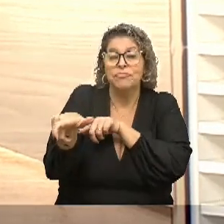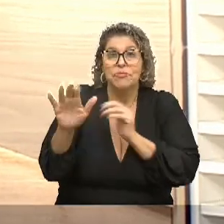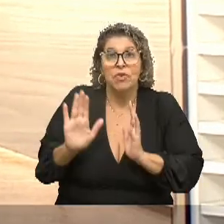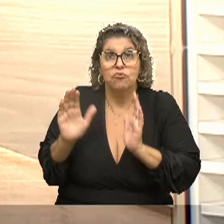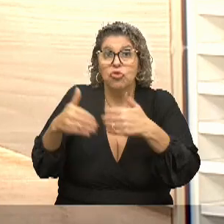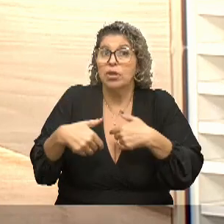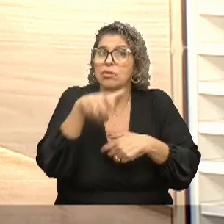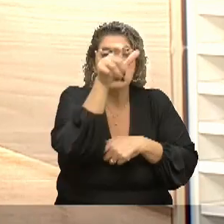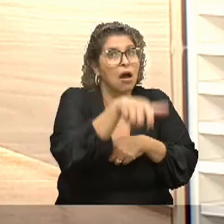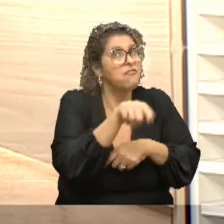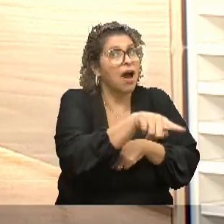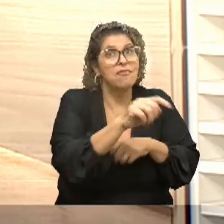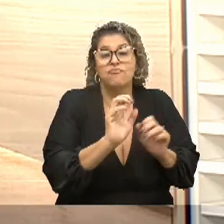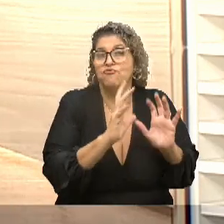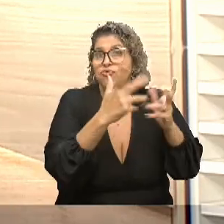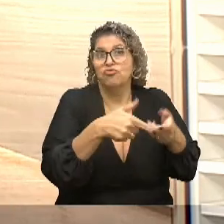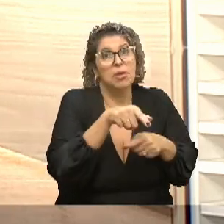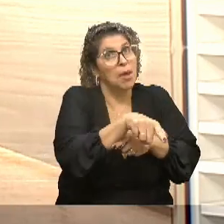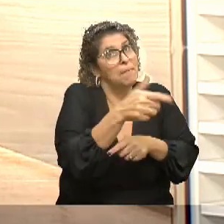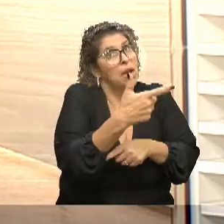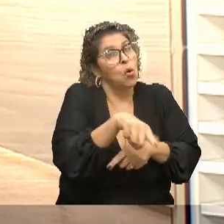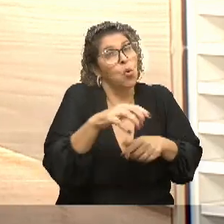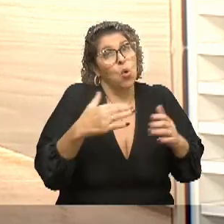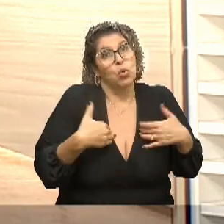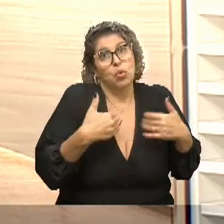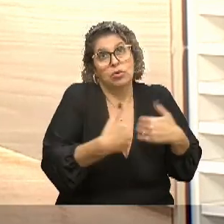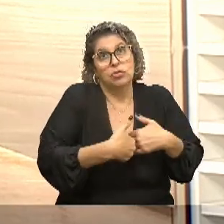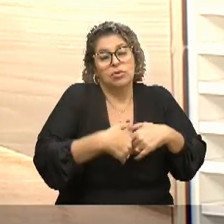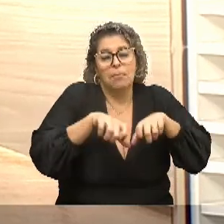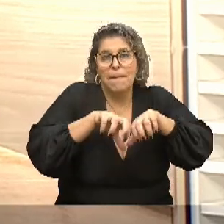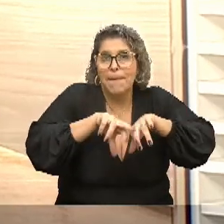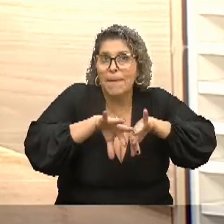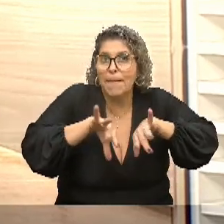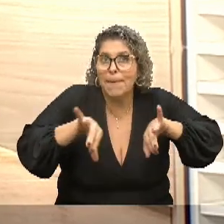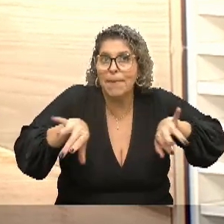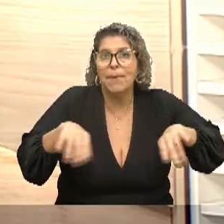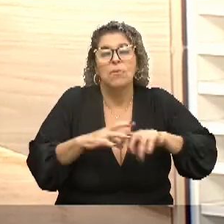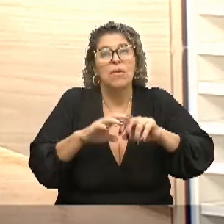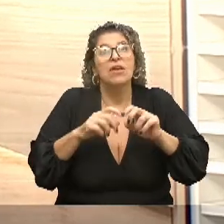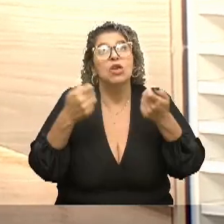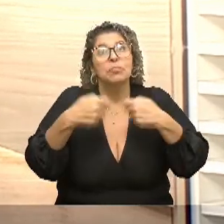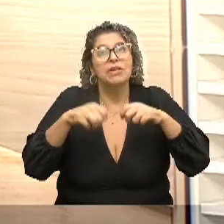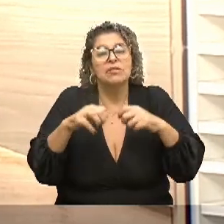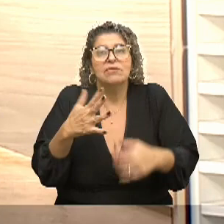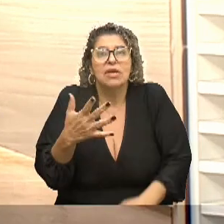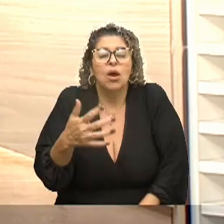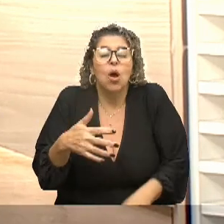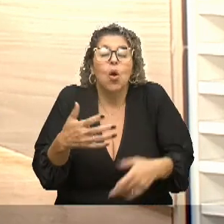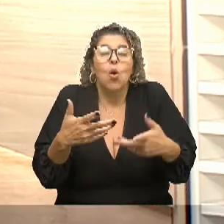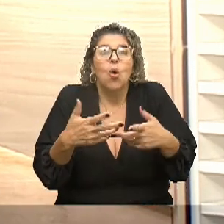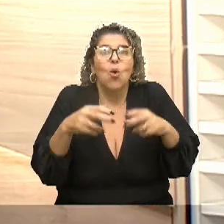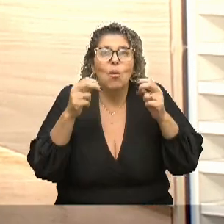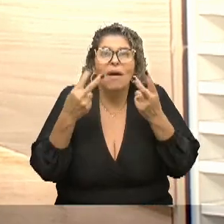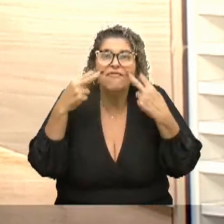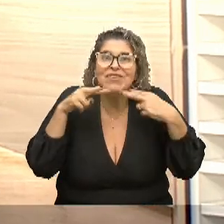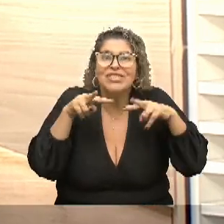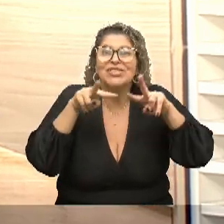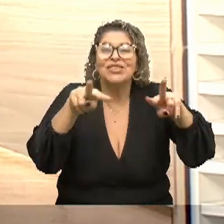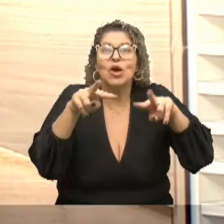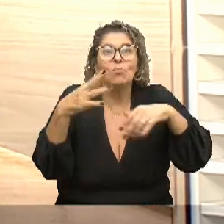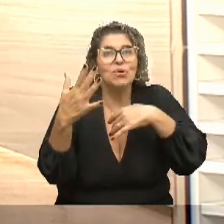autista, não funciona para outro. Então, é uma rede muito ampla e que precisa de um olhar muito sensível também. Justamente por essa